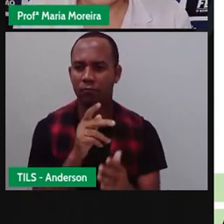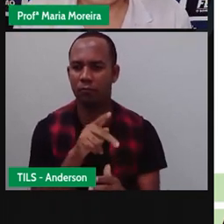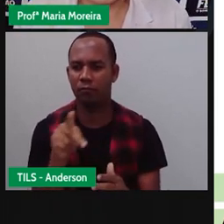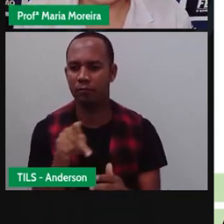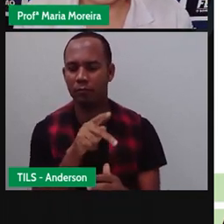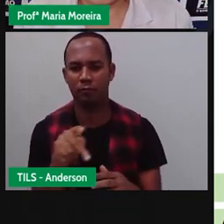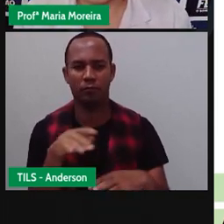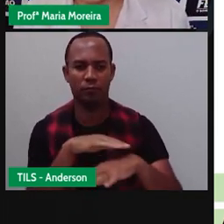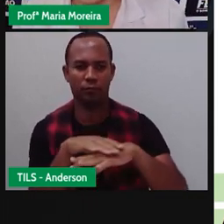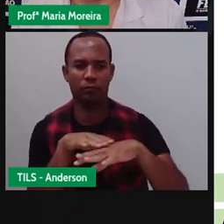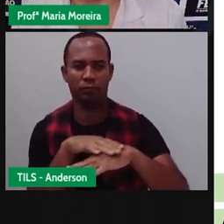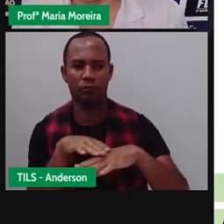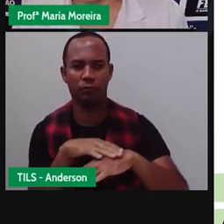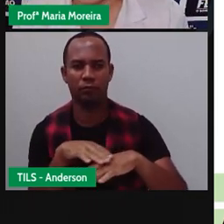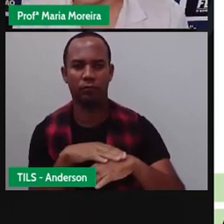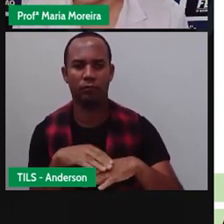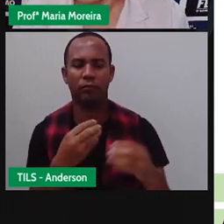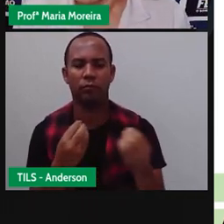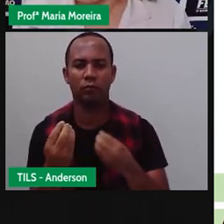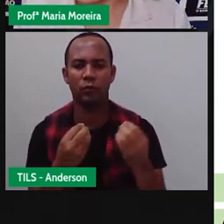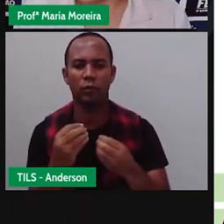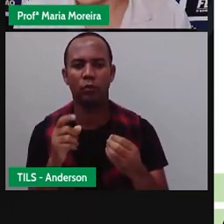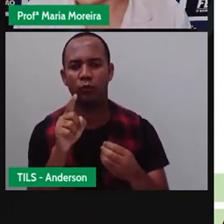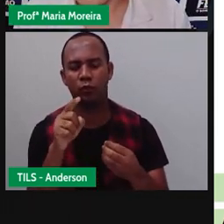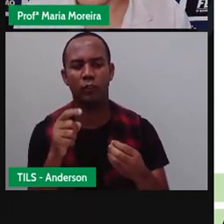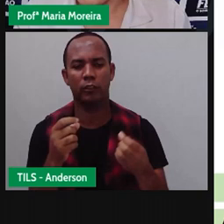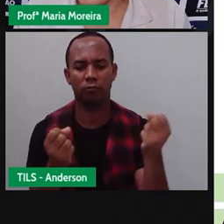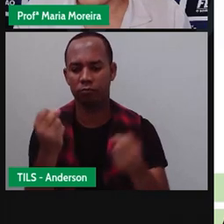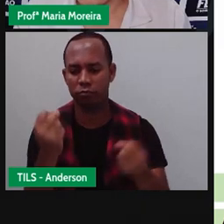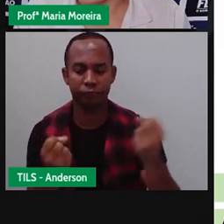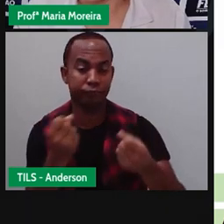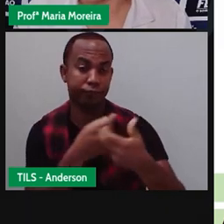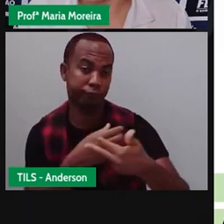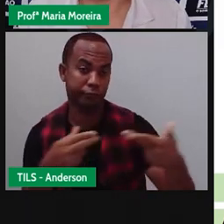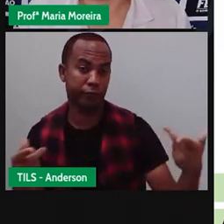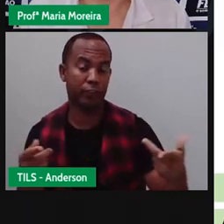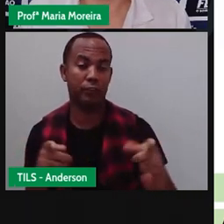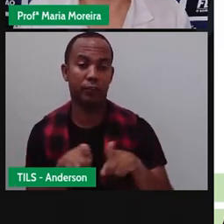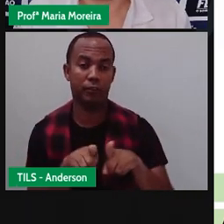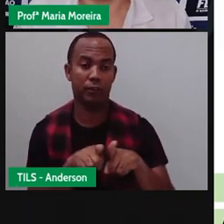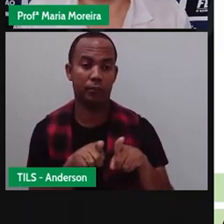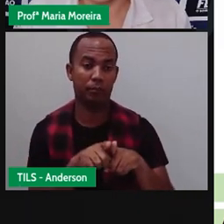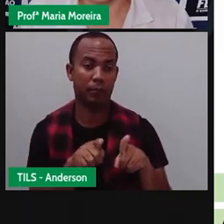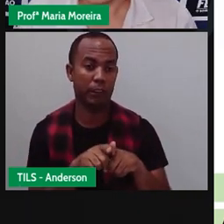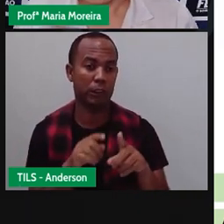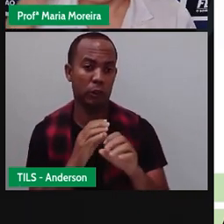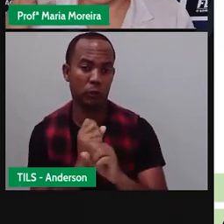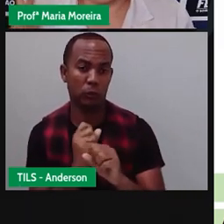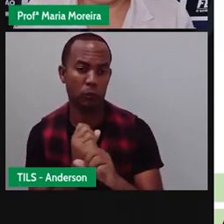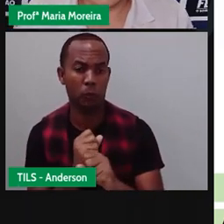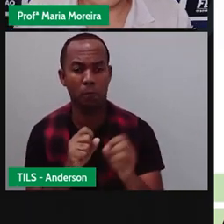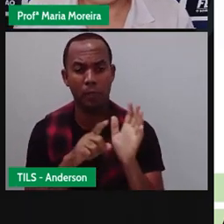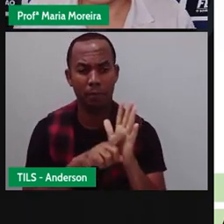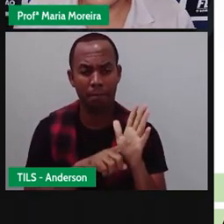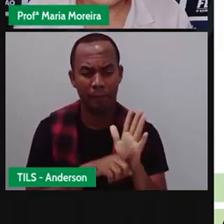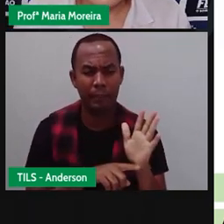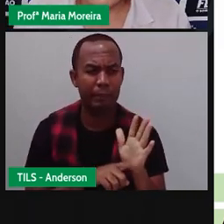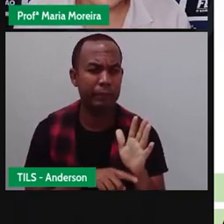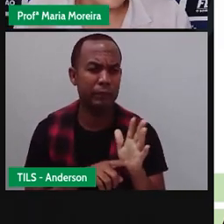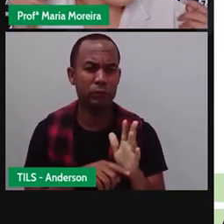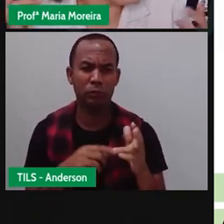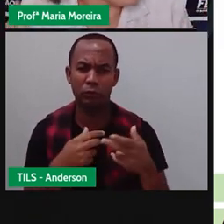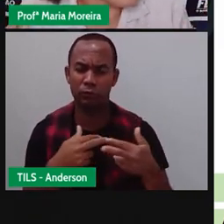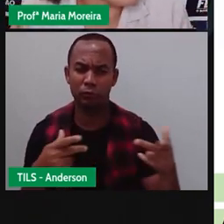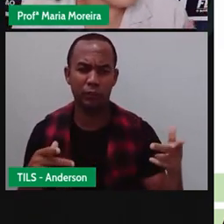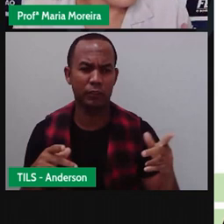conversar com vocês sobre alguns meios de transporte. Vamos exercitar bastante coisa, fazer bastante continhas aí, mentais, várias